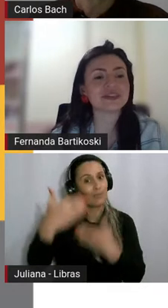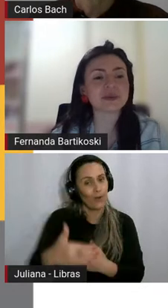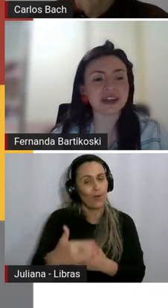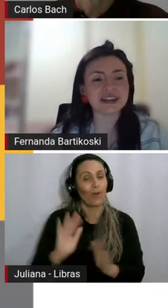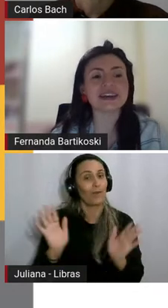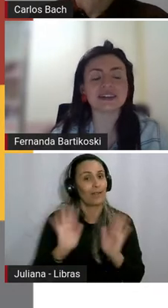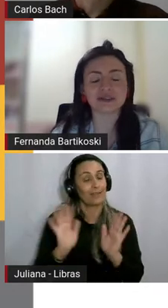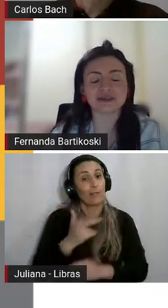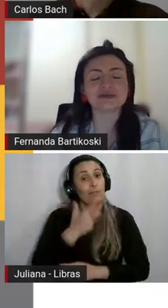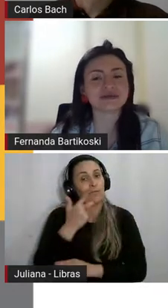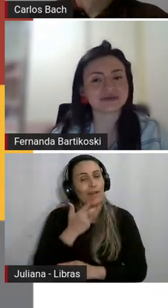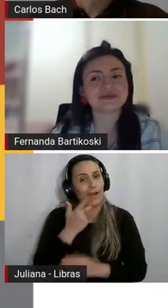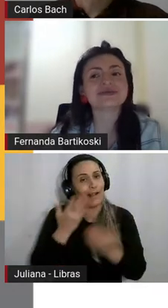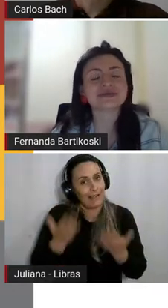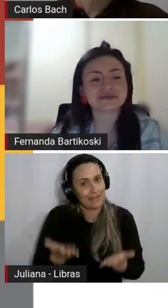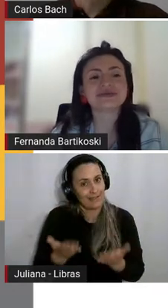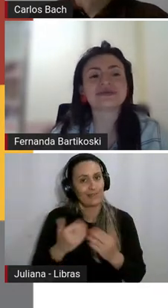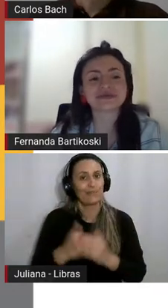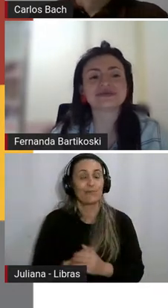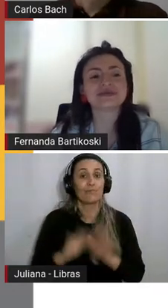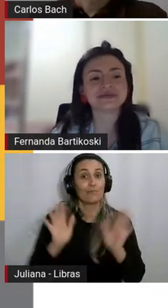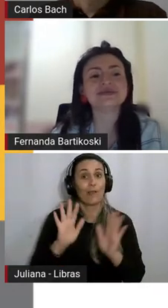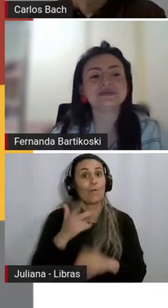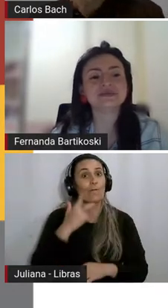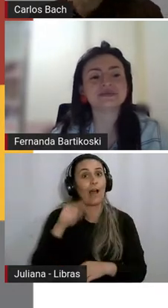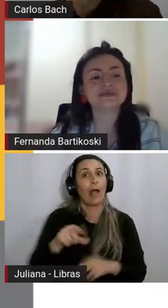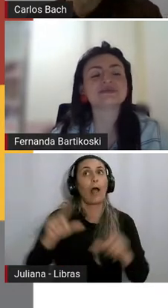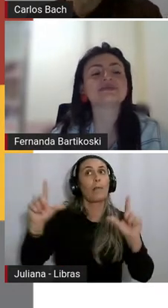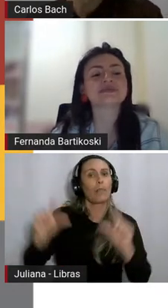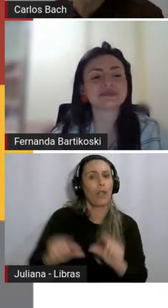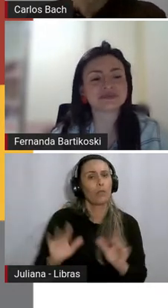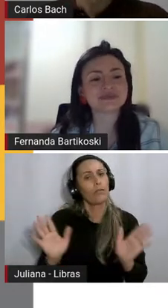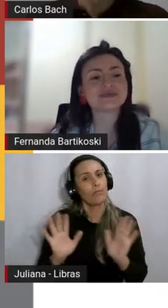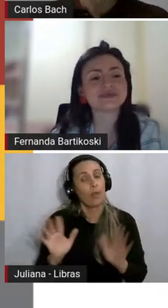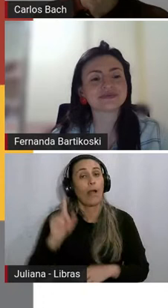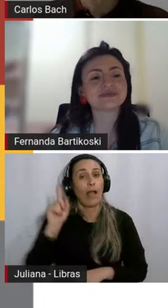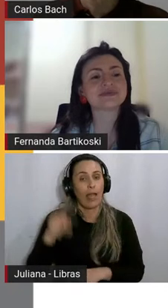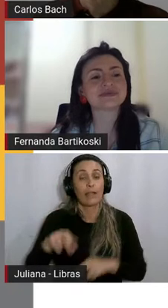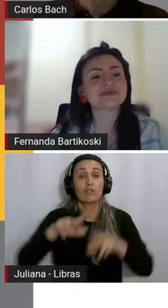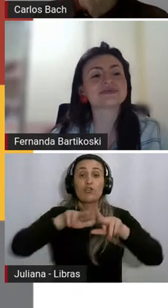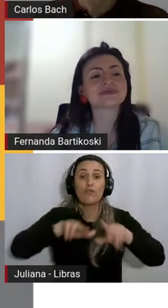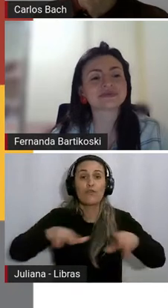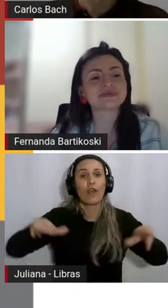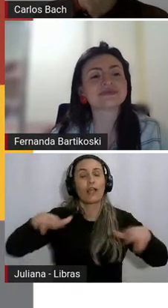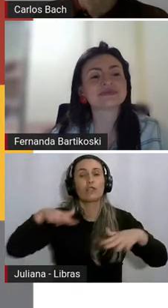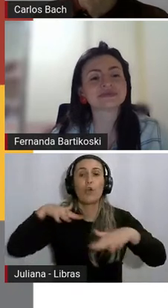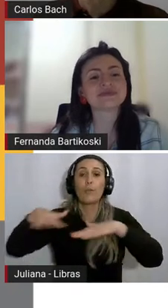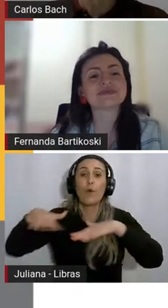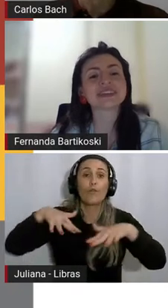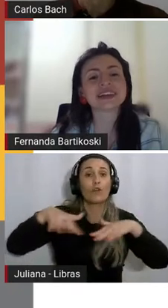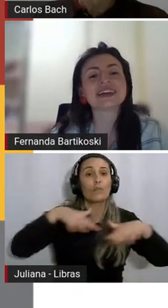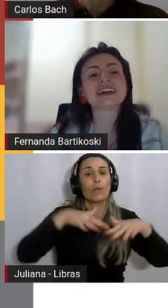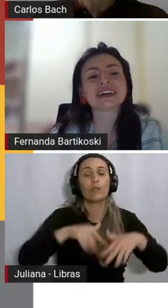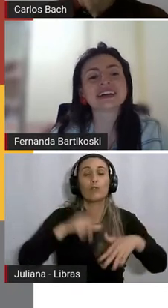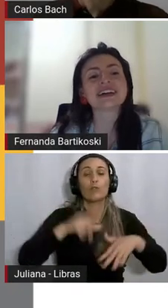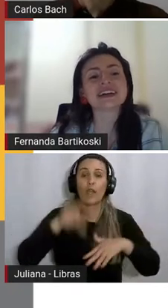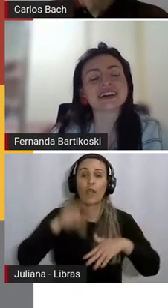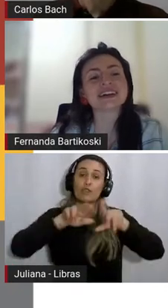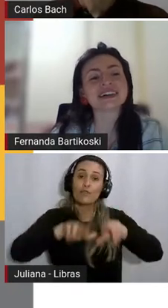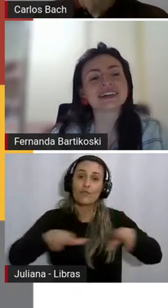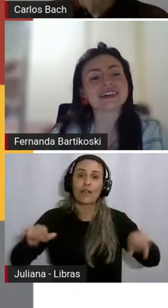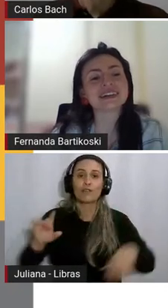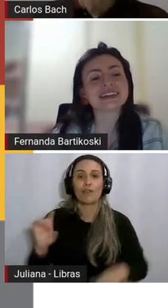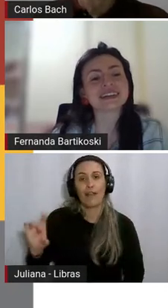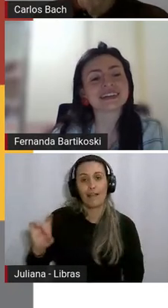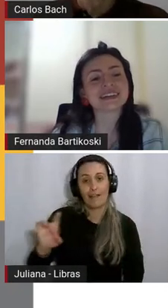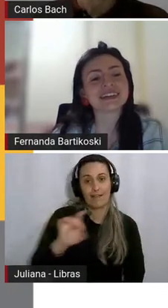da prova, Merecendo. Quer dizer que são movimentos diferentes e instrumentos diferentes para cada situação. E se a gente